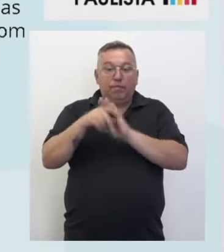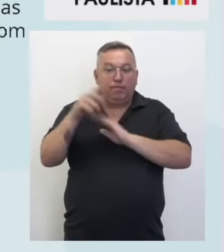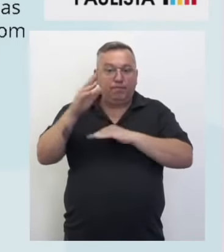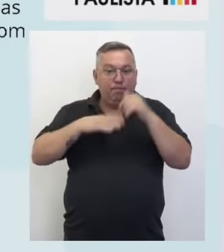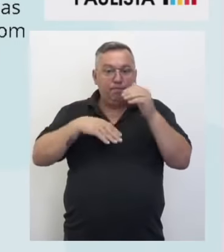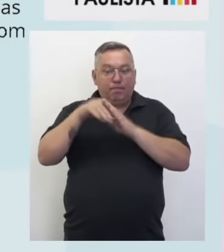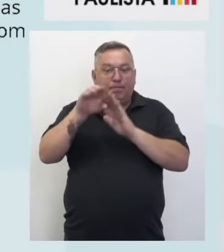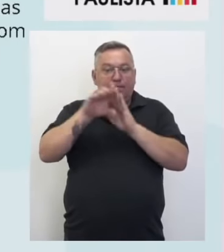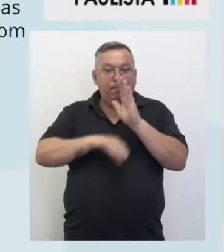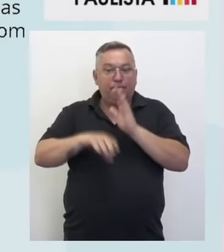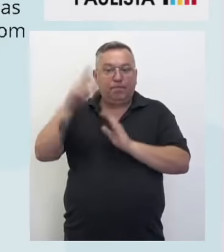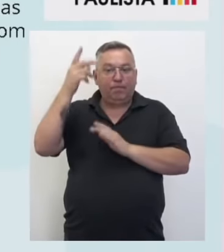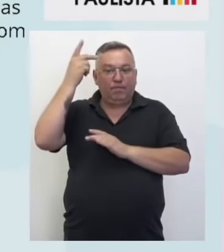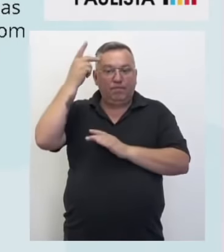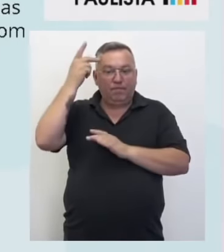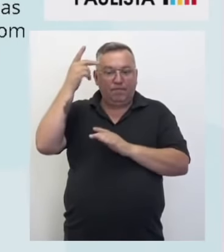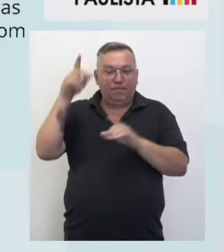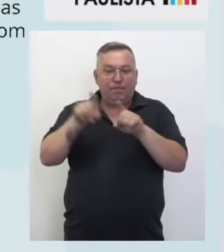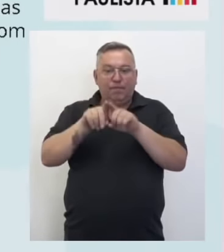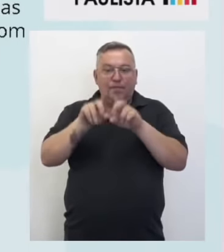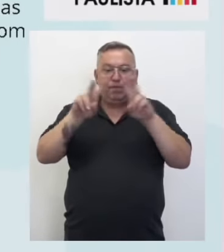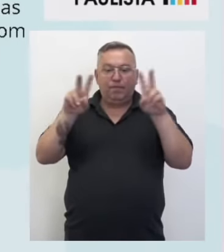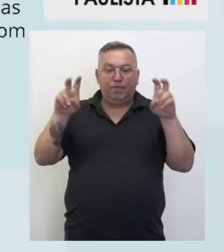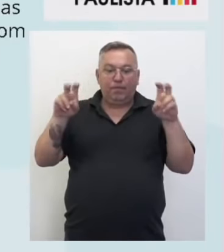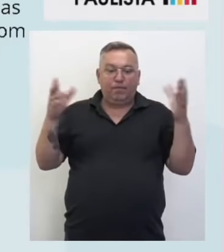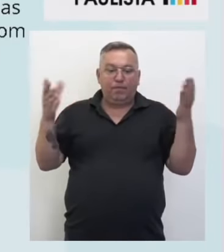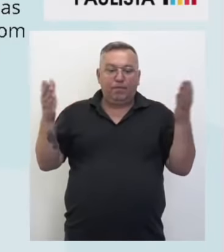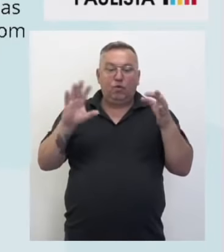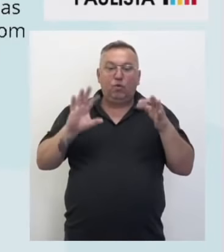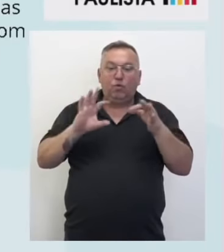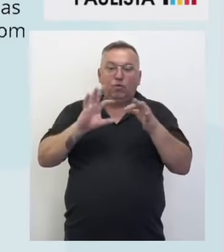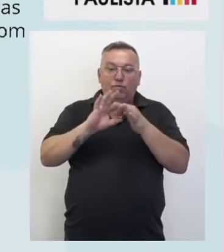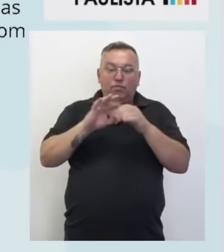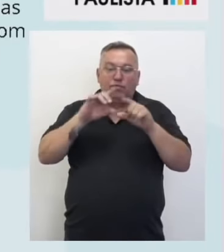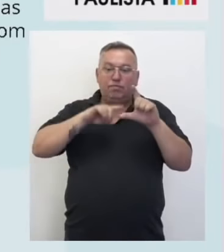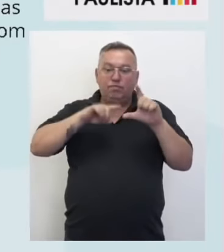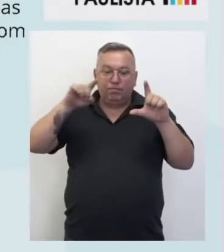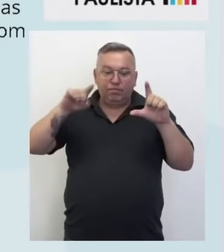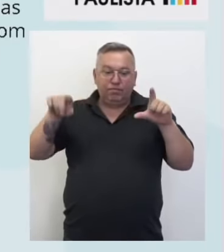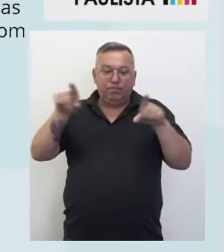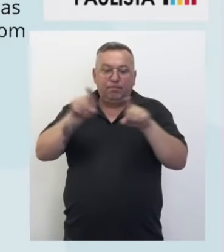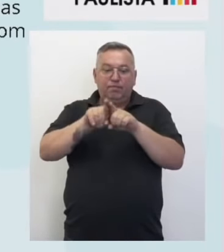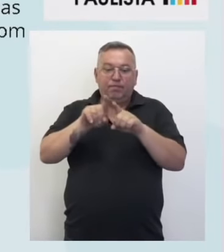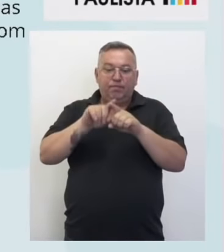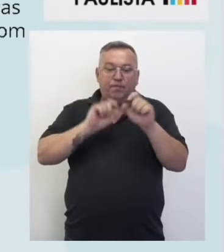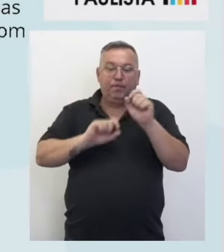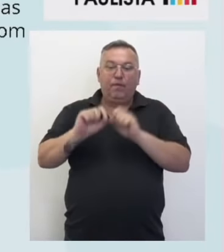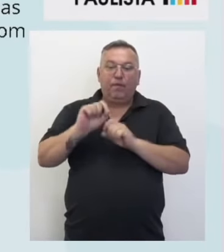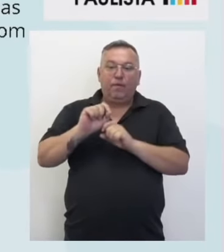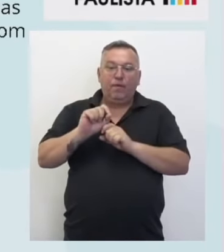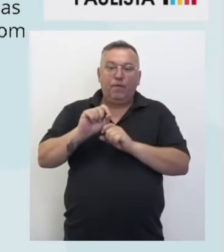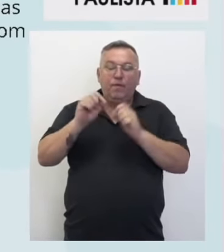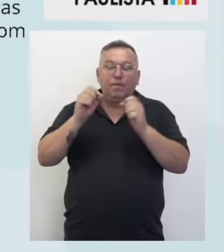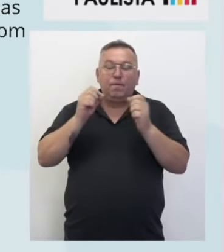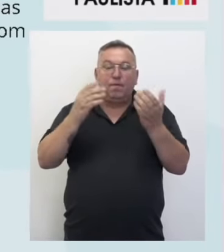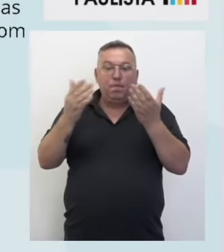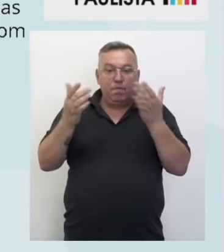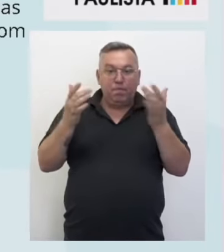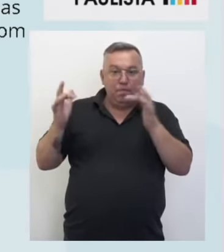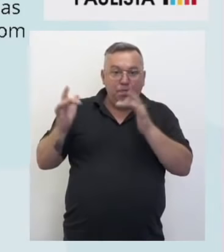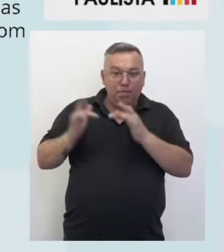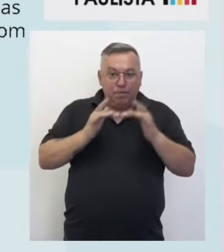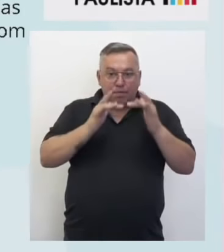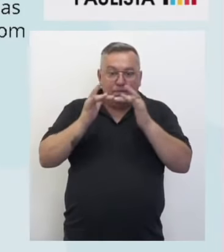paulista. A unidade temática é conexões e escalas e o objeto do conhecimento é relações entre os